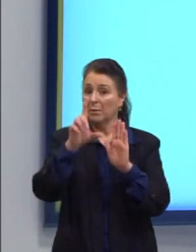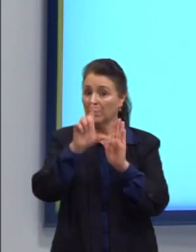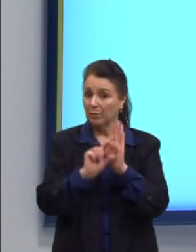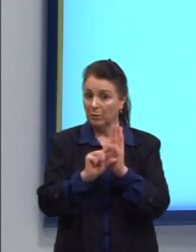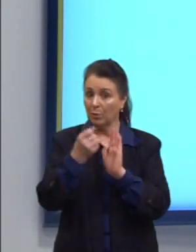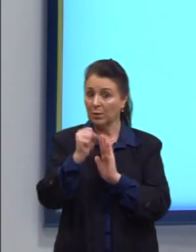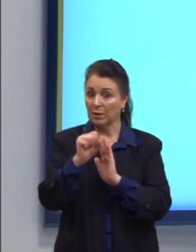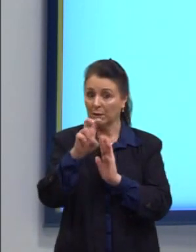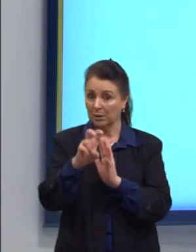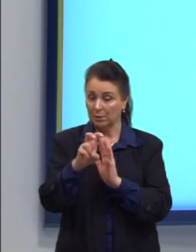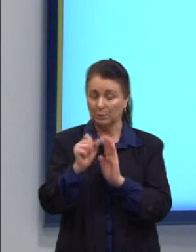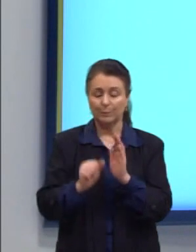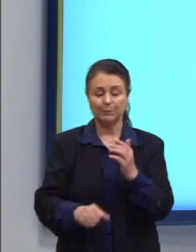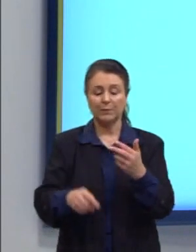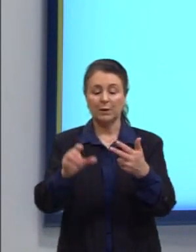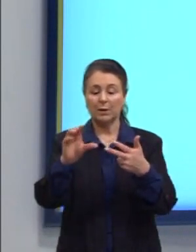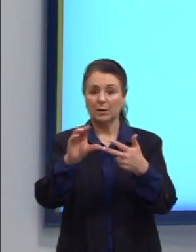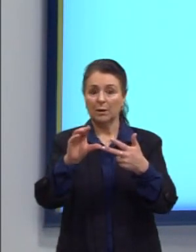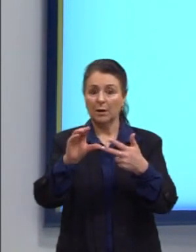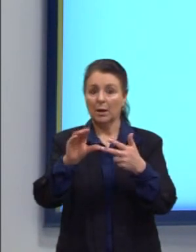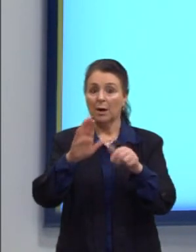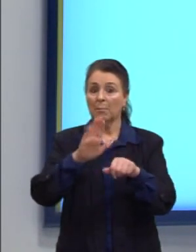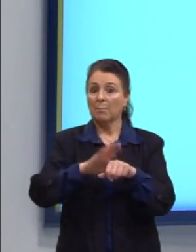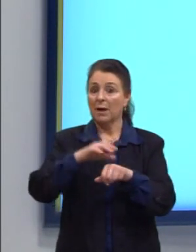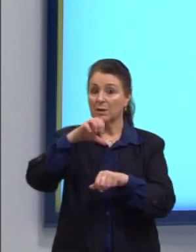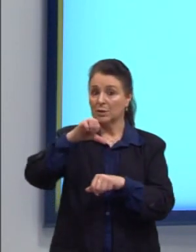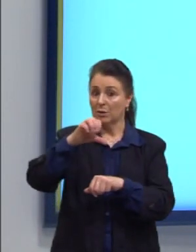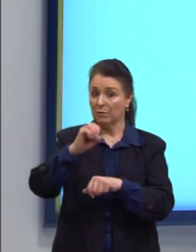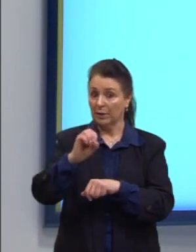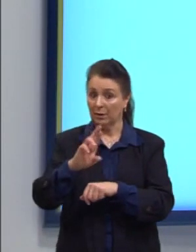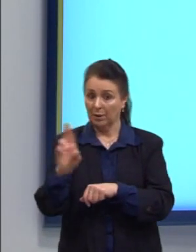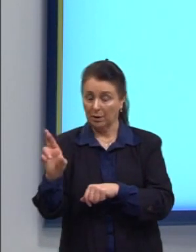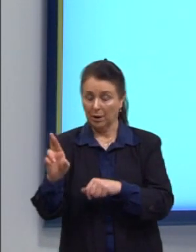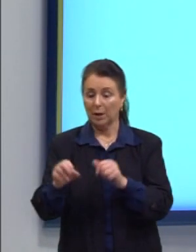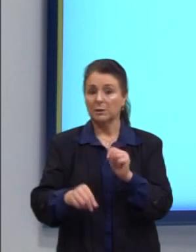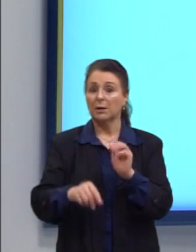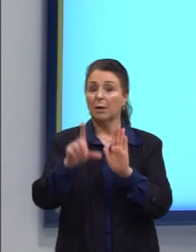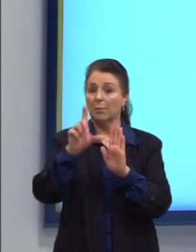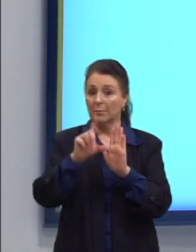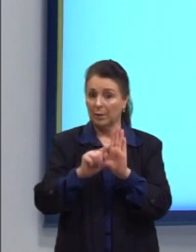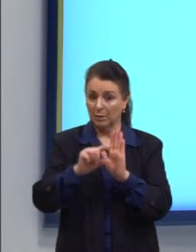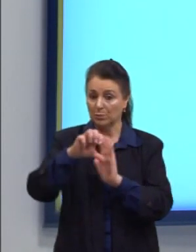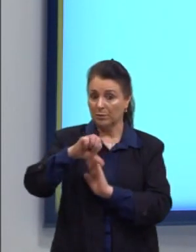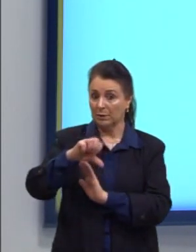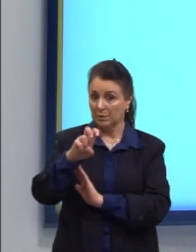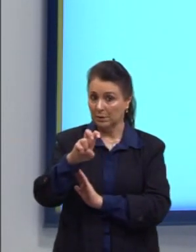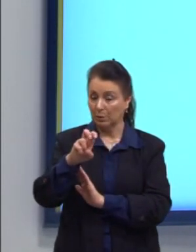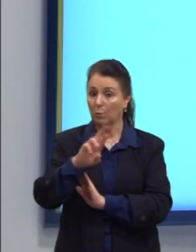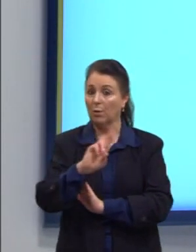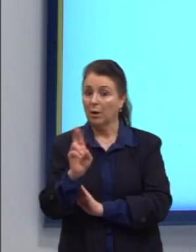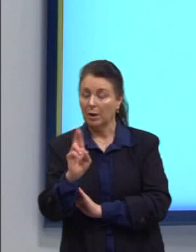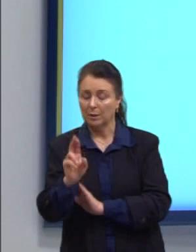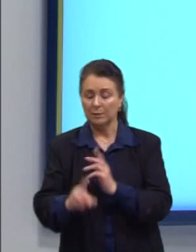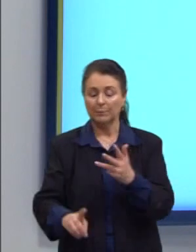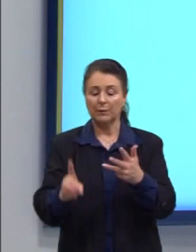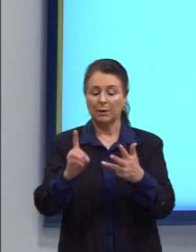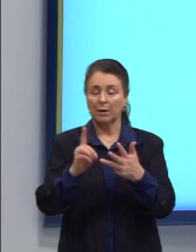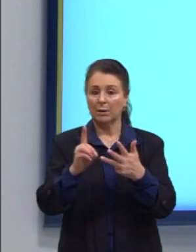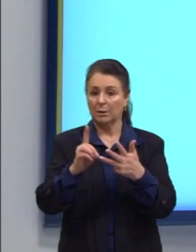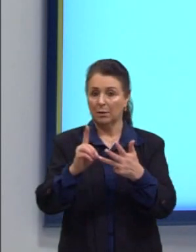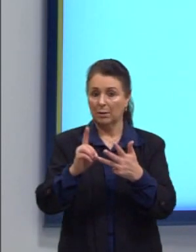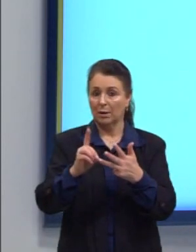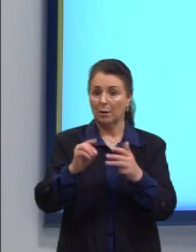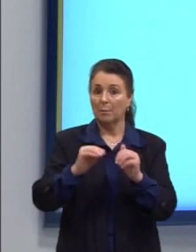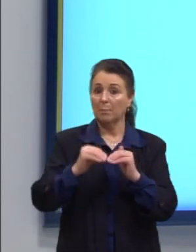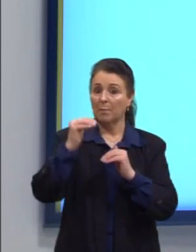Na letra C, superior a 90, inferior a 95. Na letra D, superior a